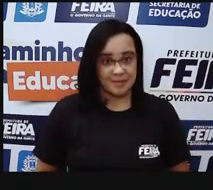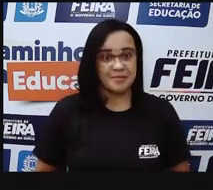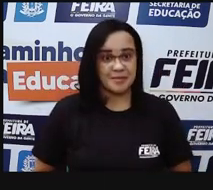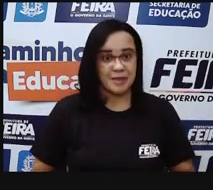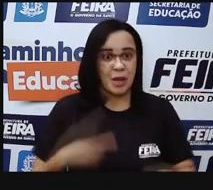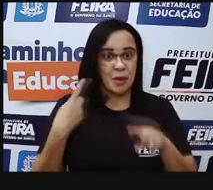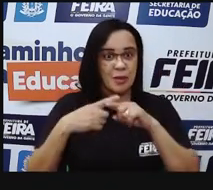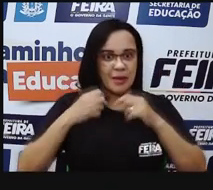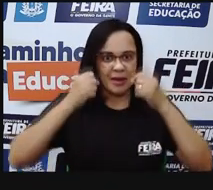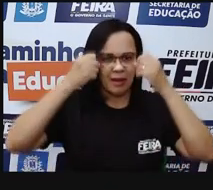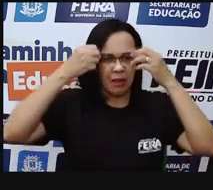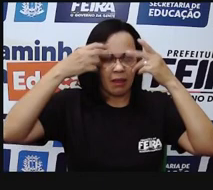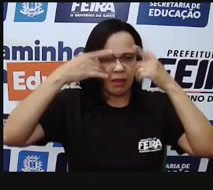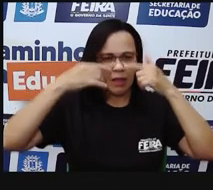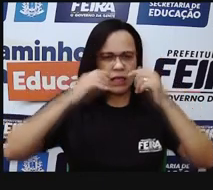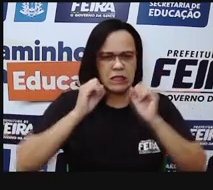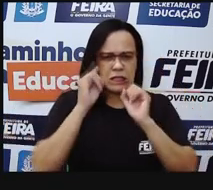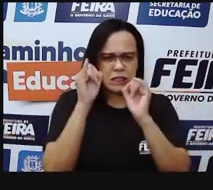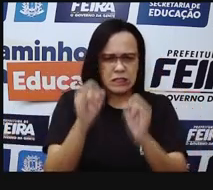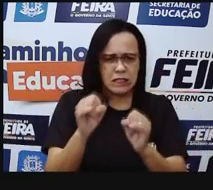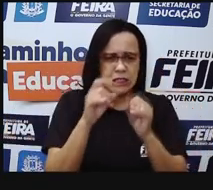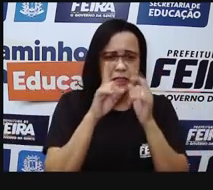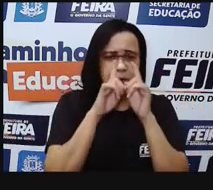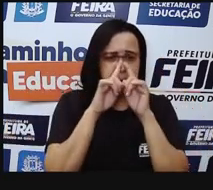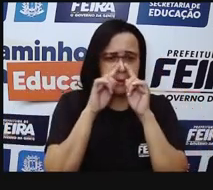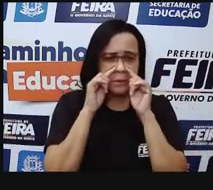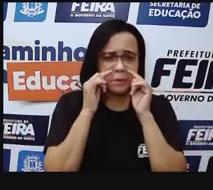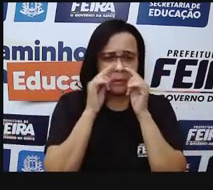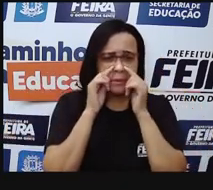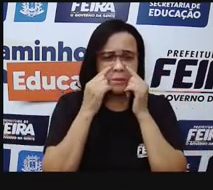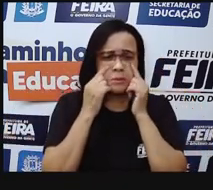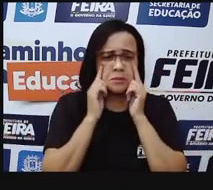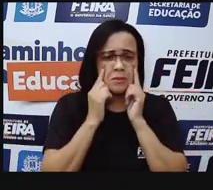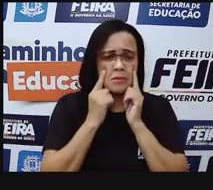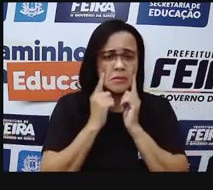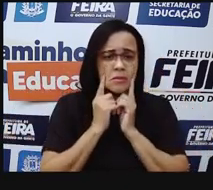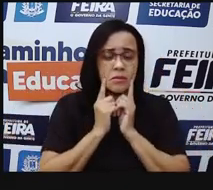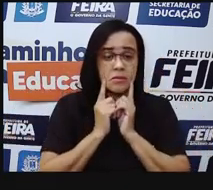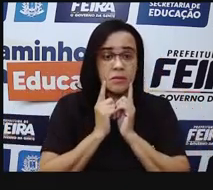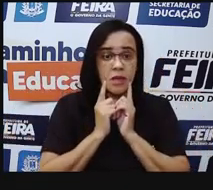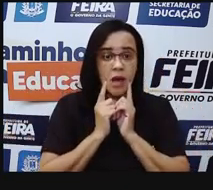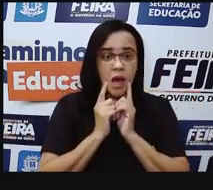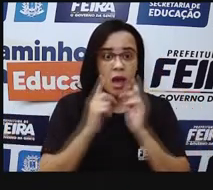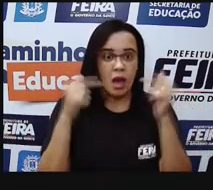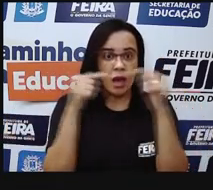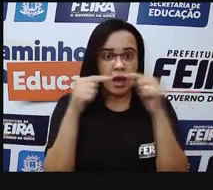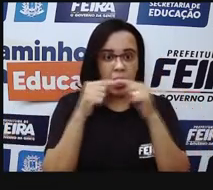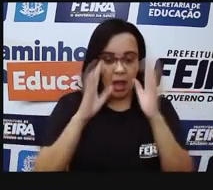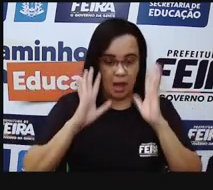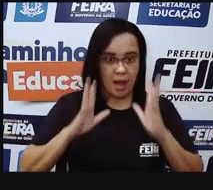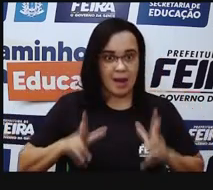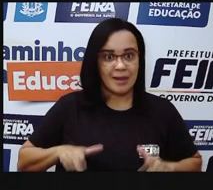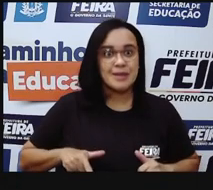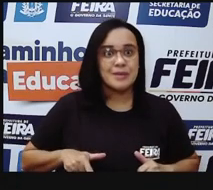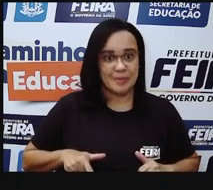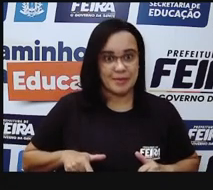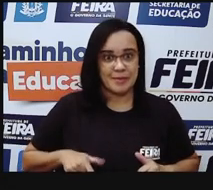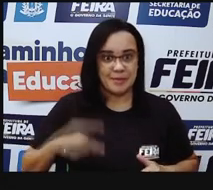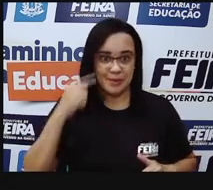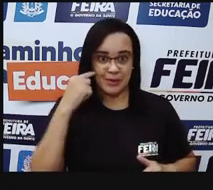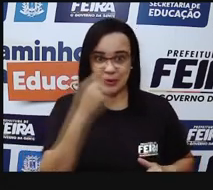os cílios vão seguir um pouco mais ou menos nesse sentido também. É como se, quando ocorre um movimento de nosso